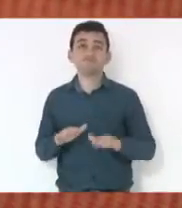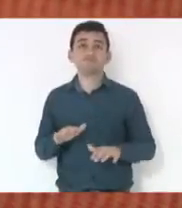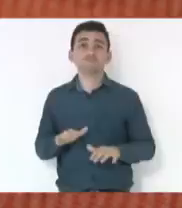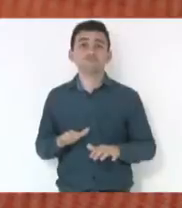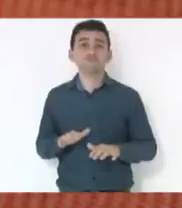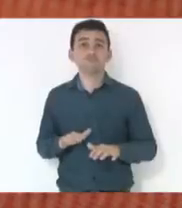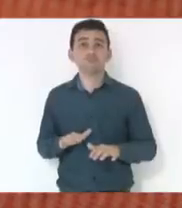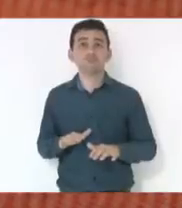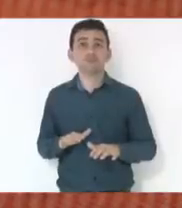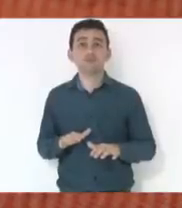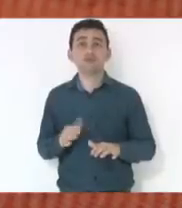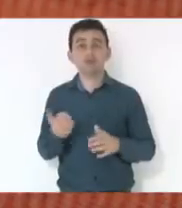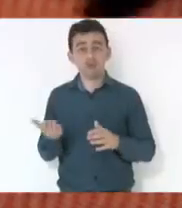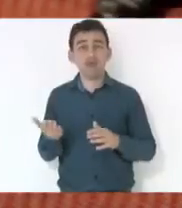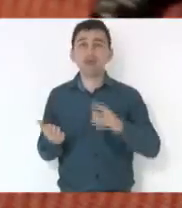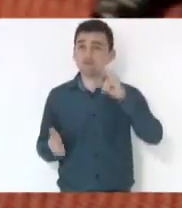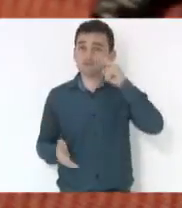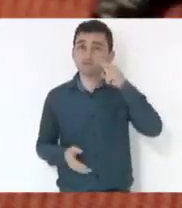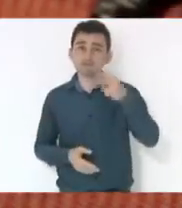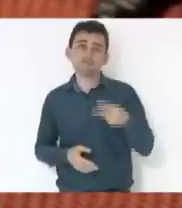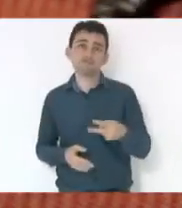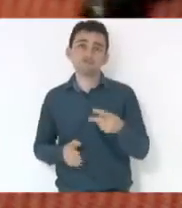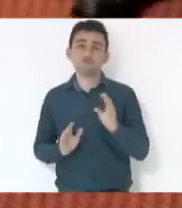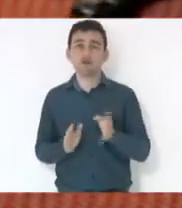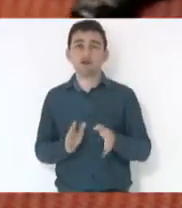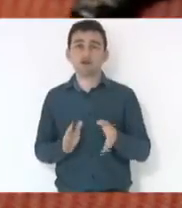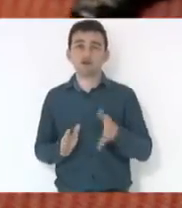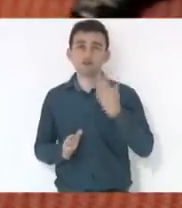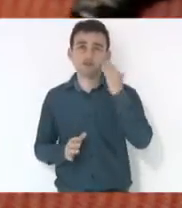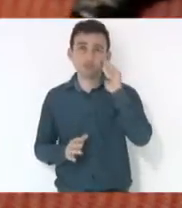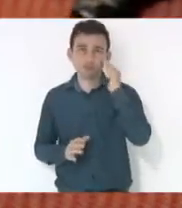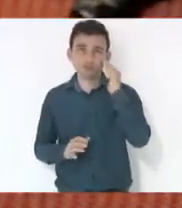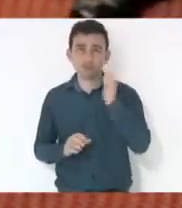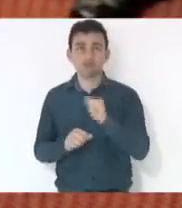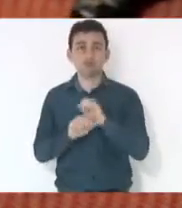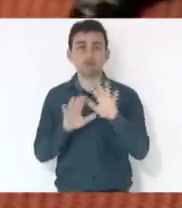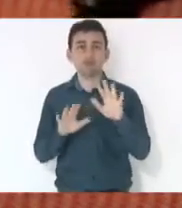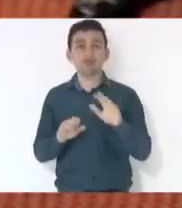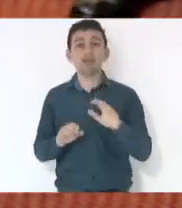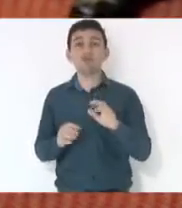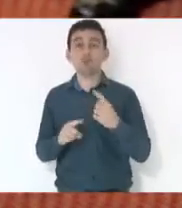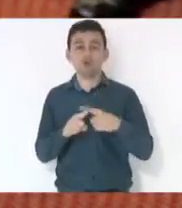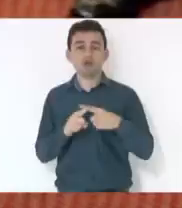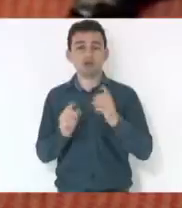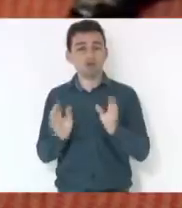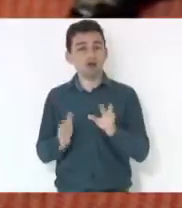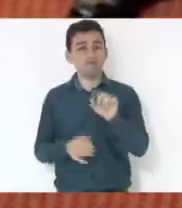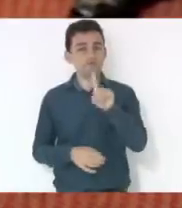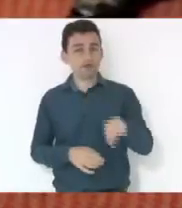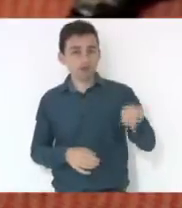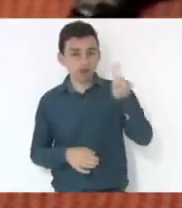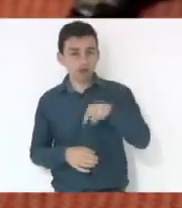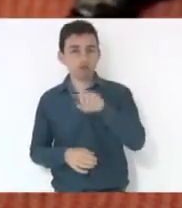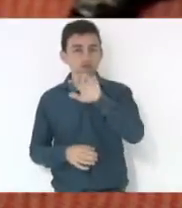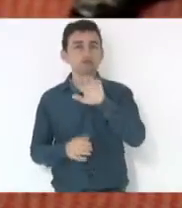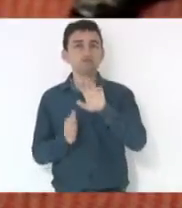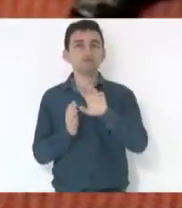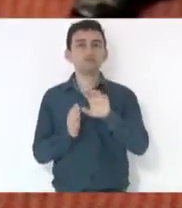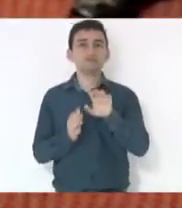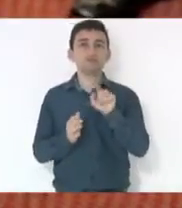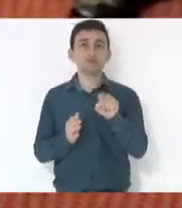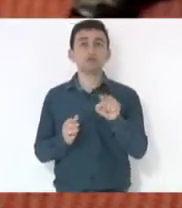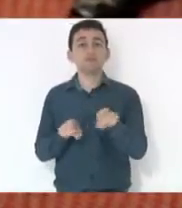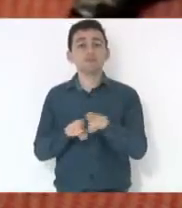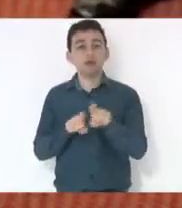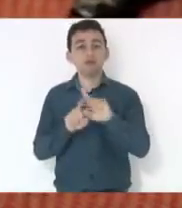tenha reconhecido isso, ao mesmo tempo que Veta já coloca um artigo na